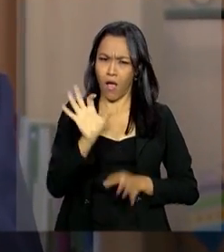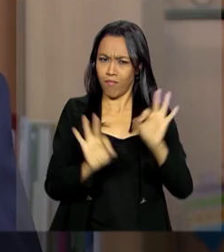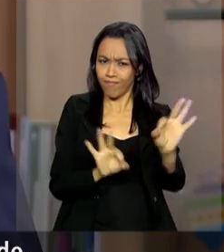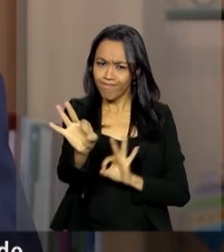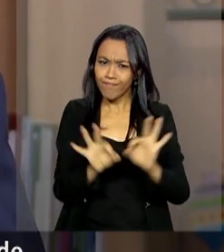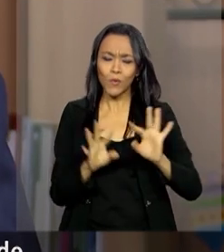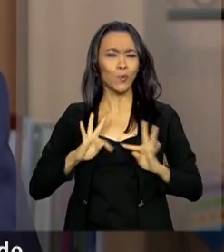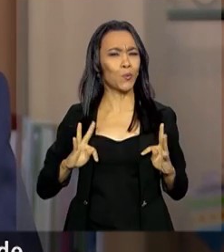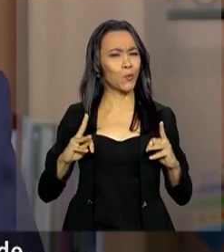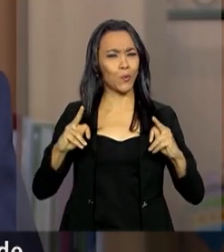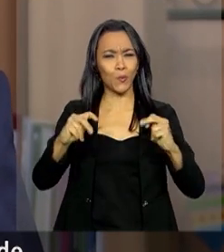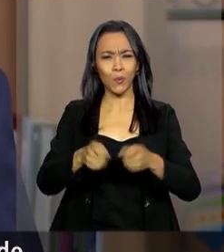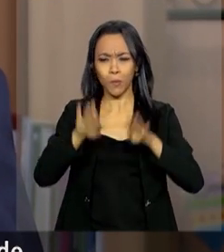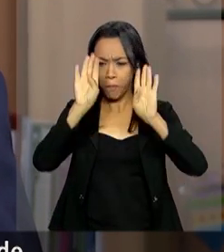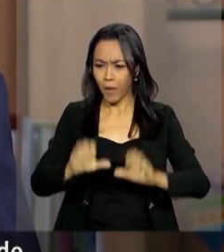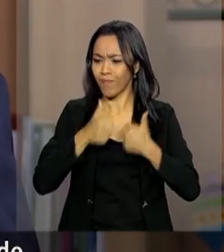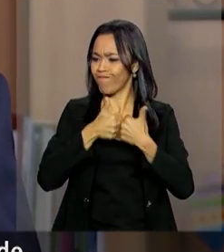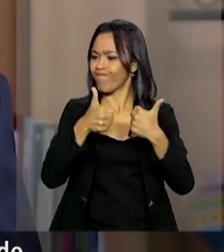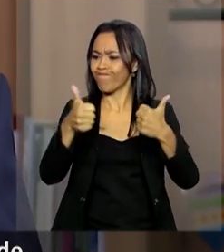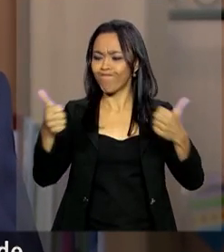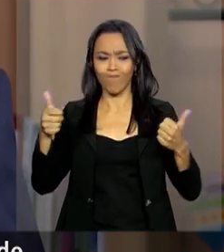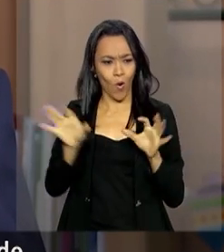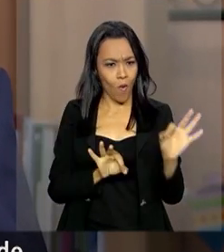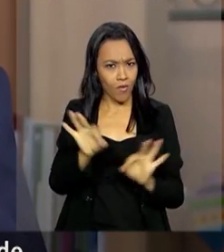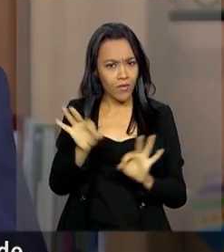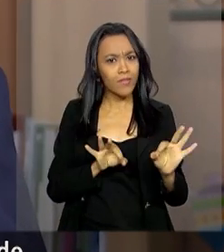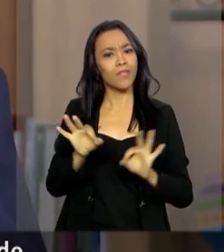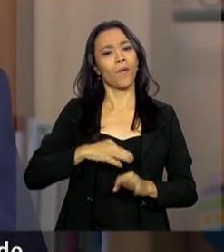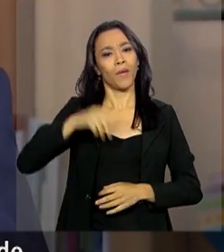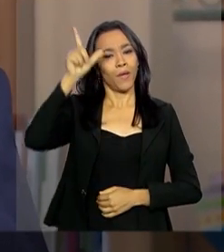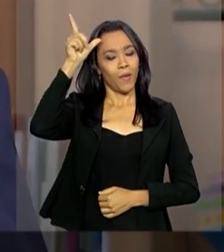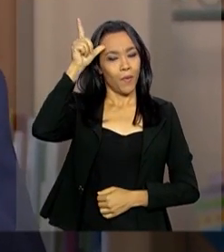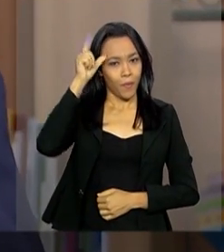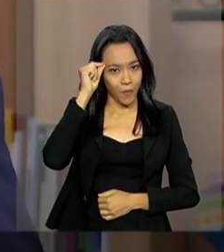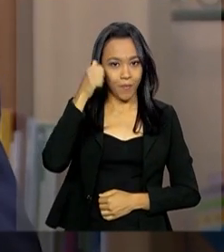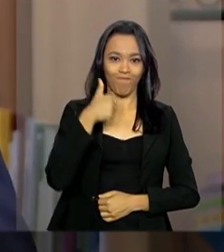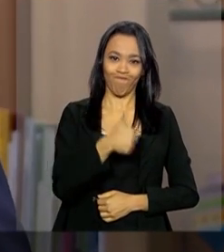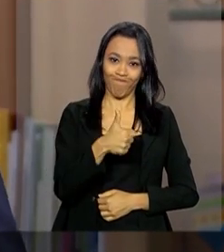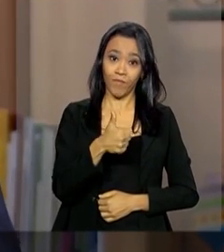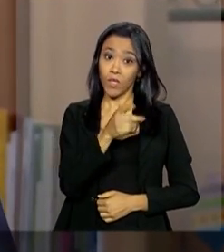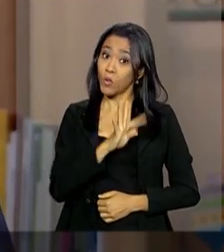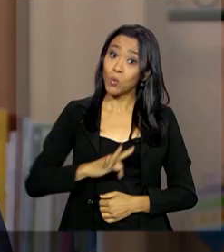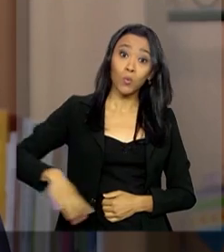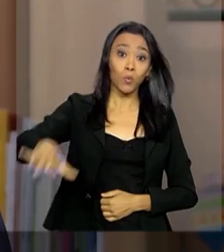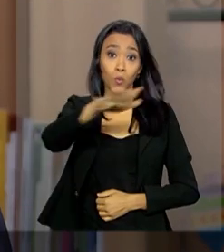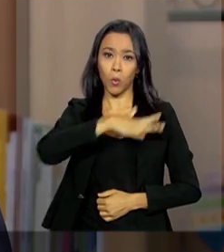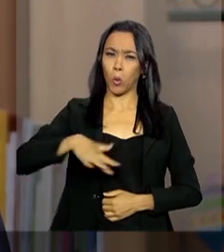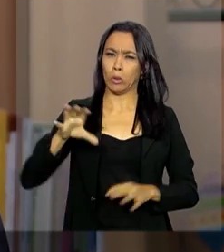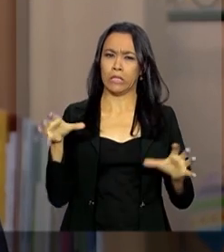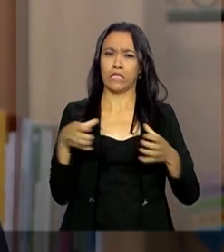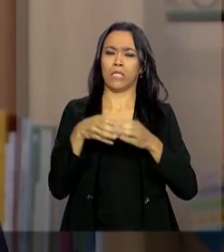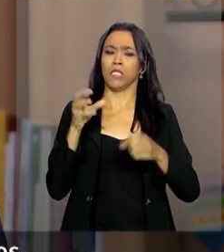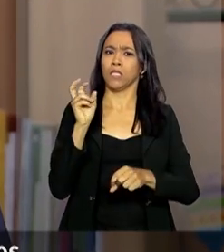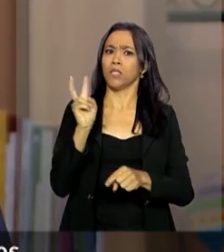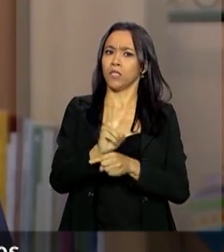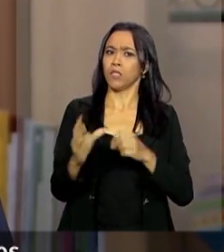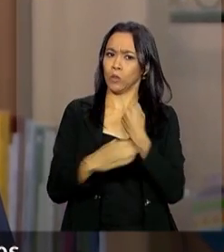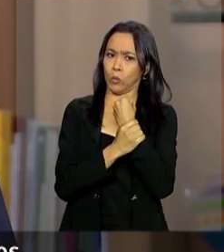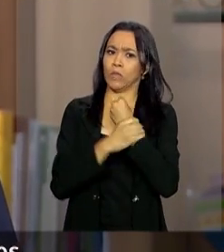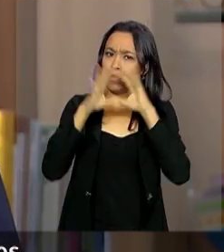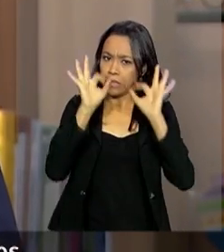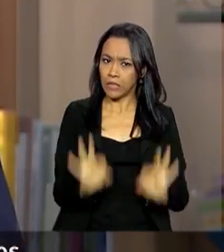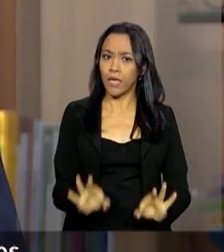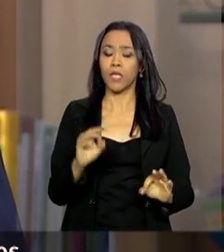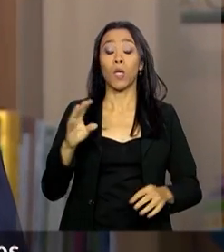providências para que tudo ocorra com organização e tranquilidade. Todo sistema de segurança está garantido com a